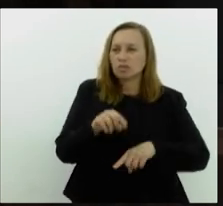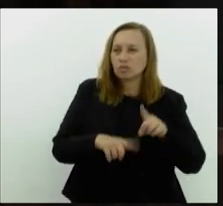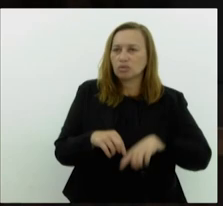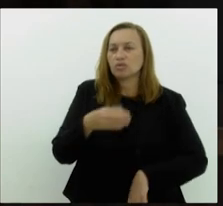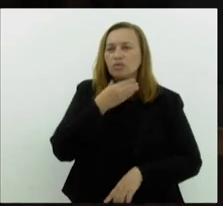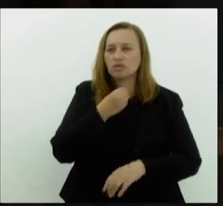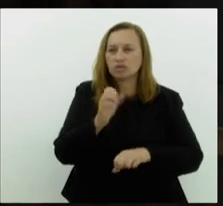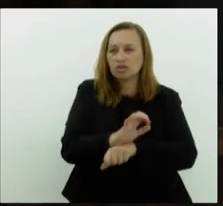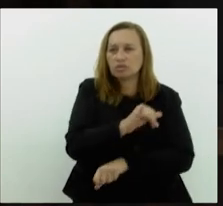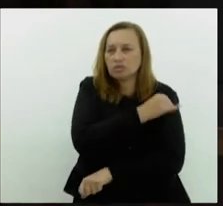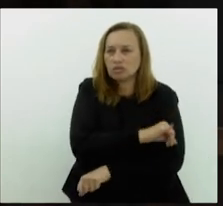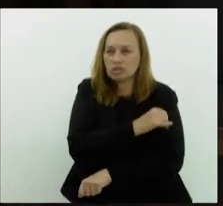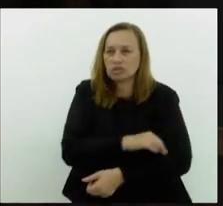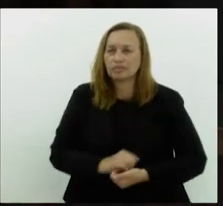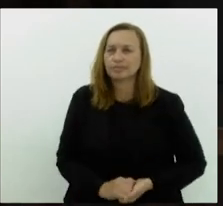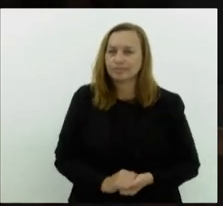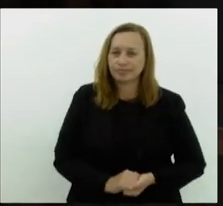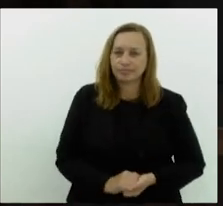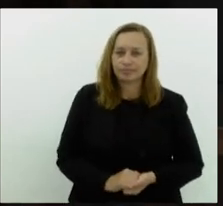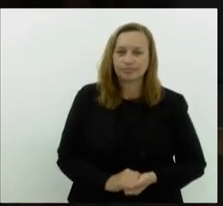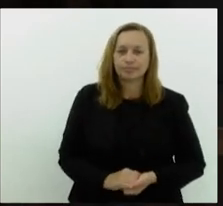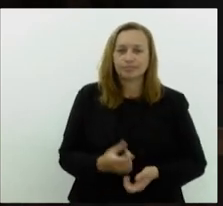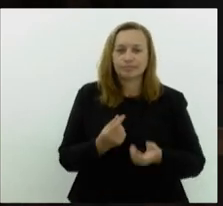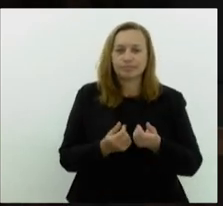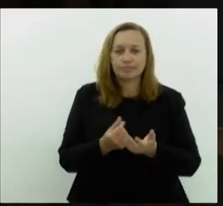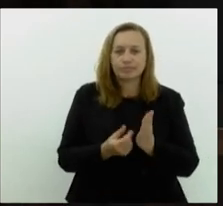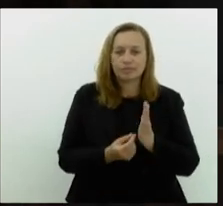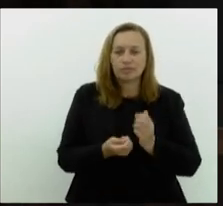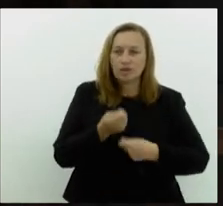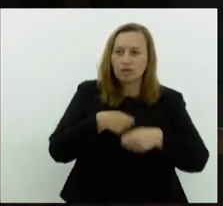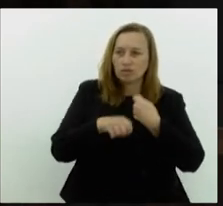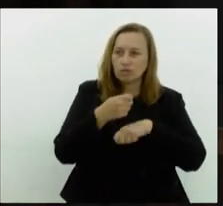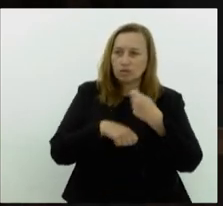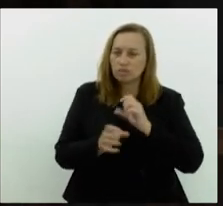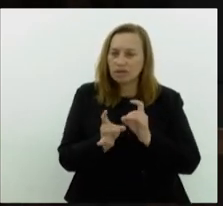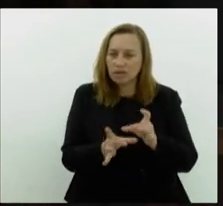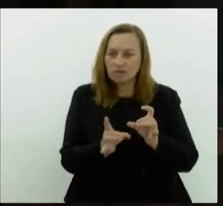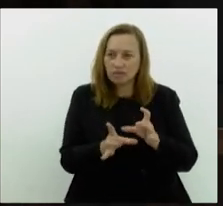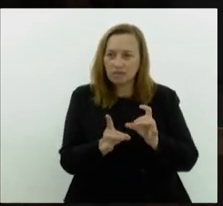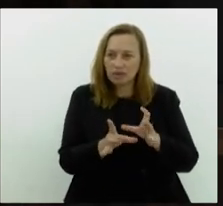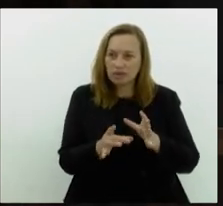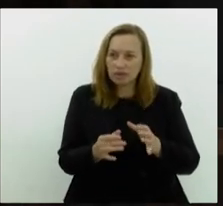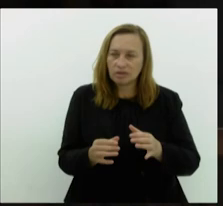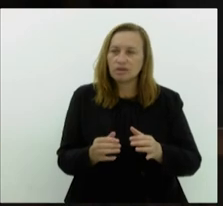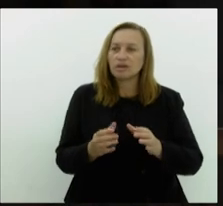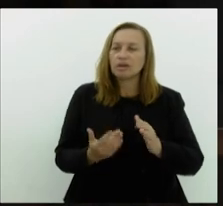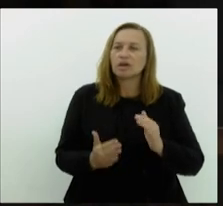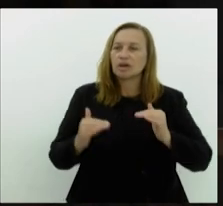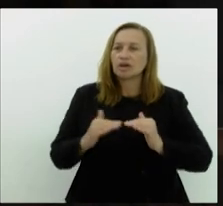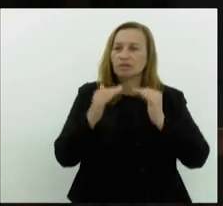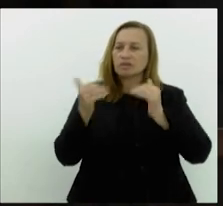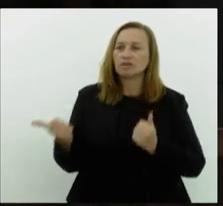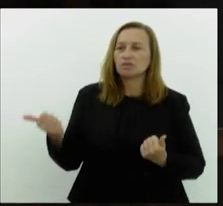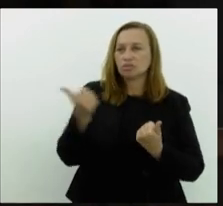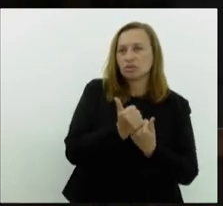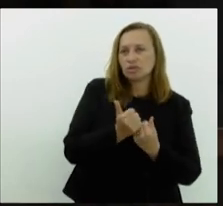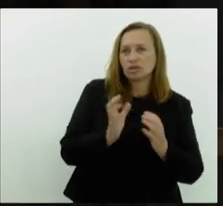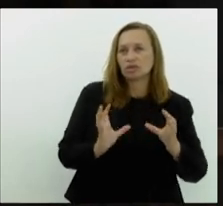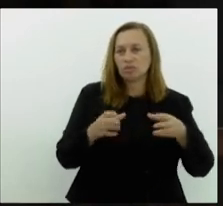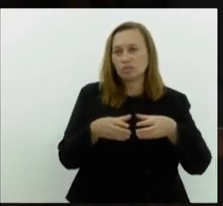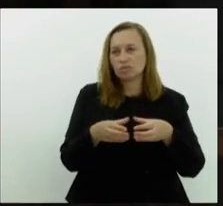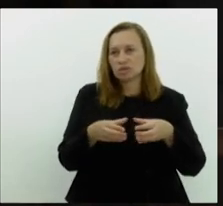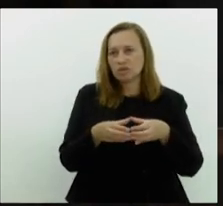Janeiro, de economia, indústria e comércio favorável, com o substitutivo da comissão para